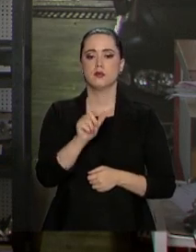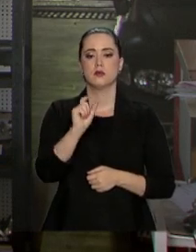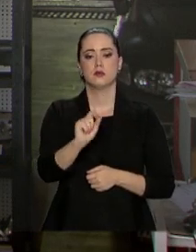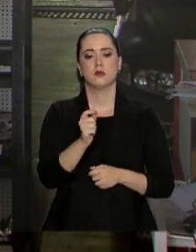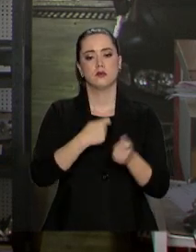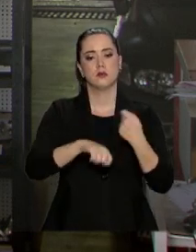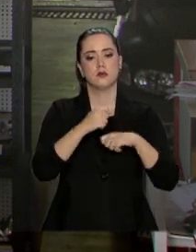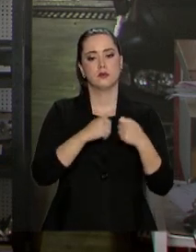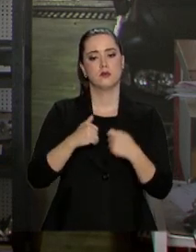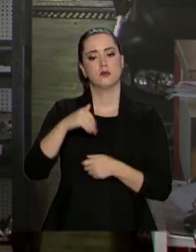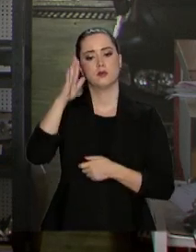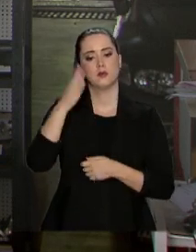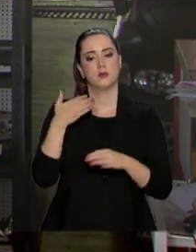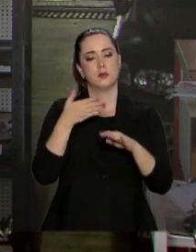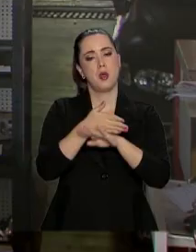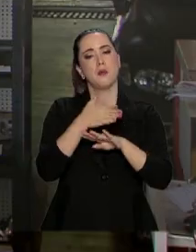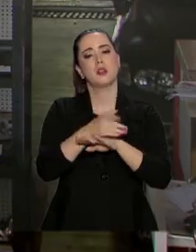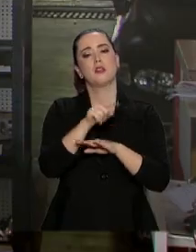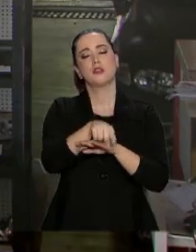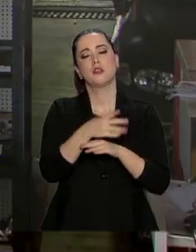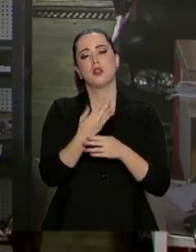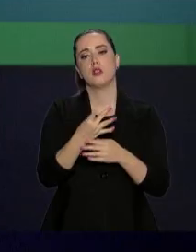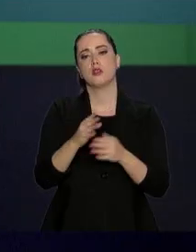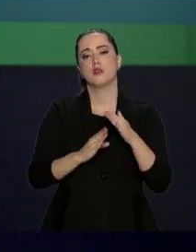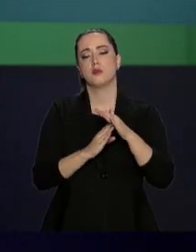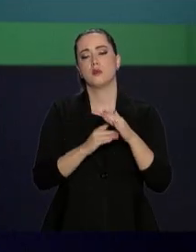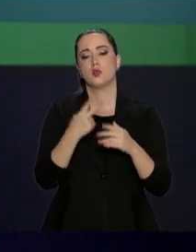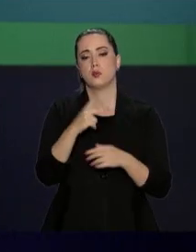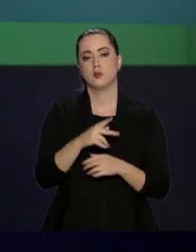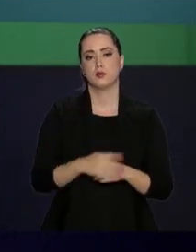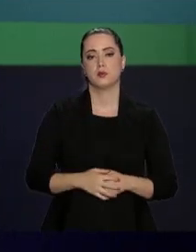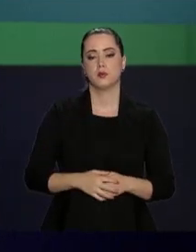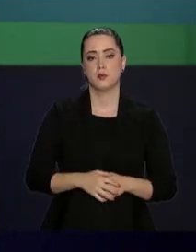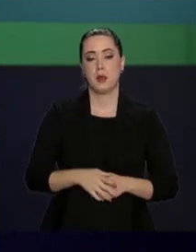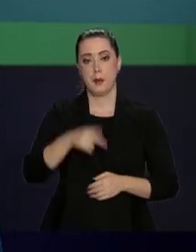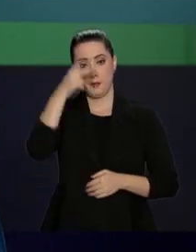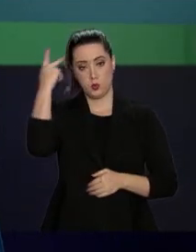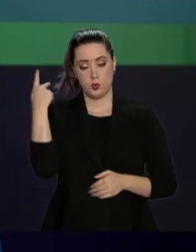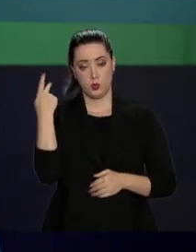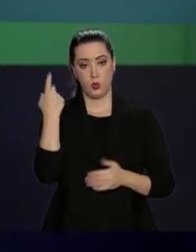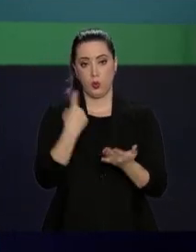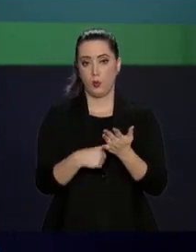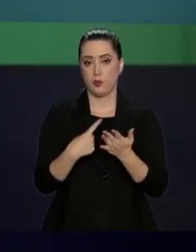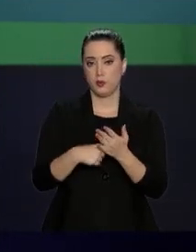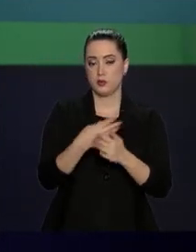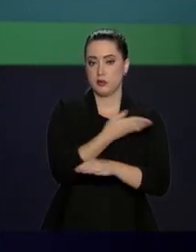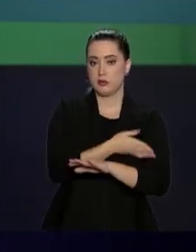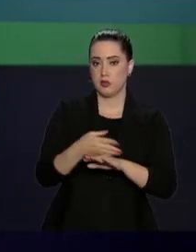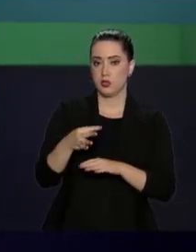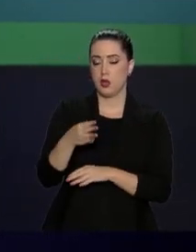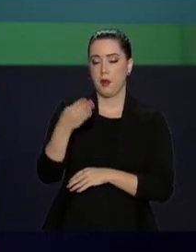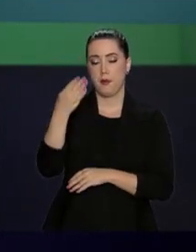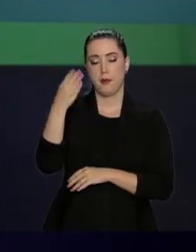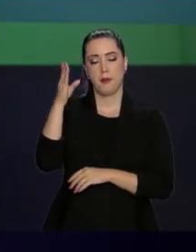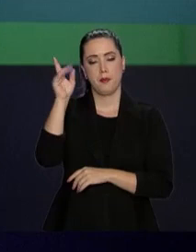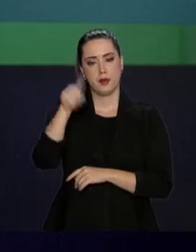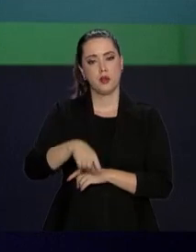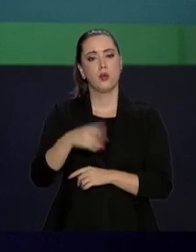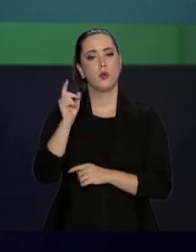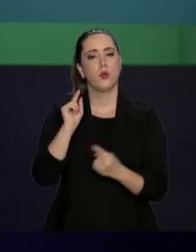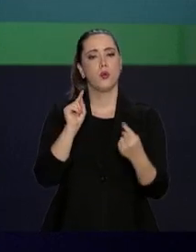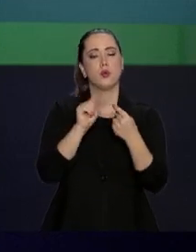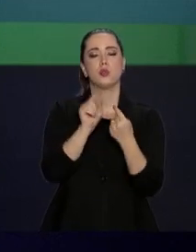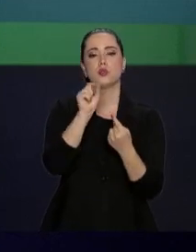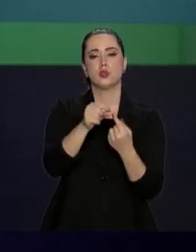economizar mais ainda para chegar nesse limite deles aí. Para quem aderir à tarifa branca, o ideal é usar os equipamentos que